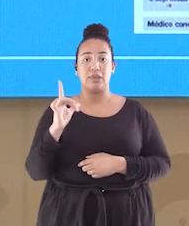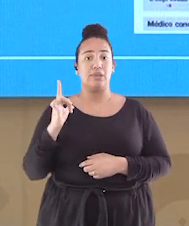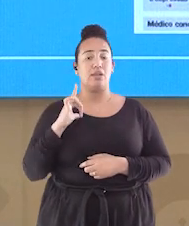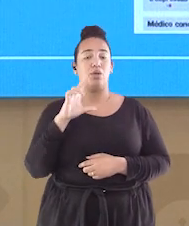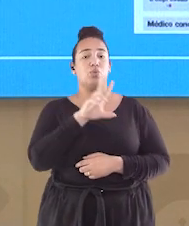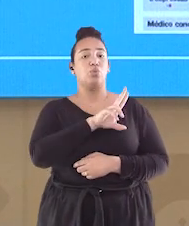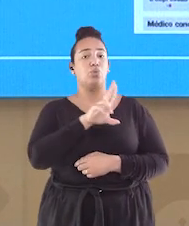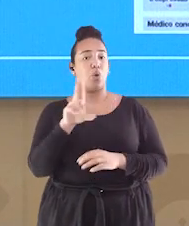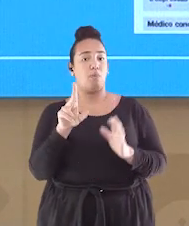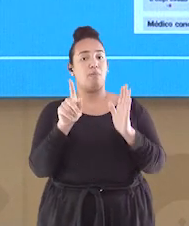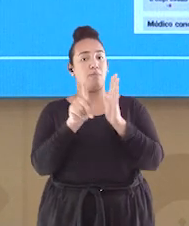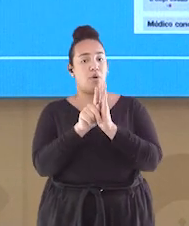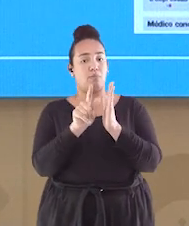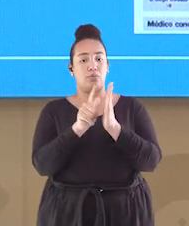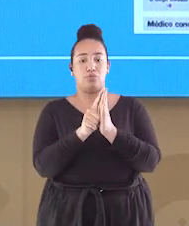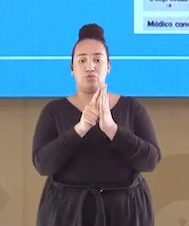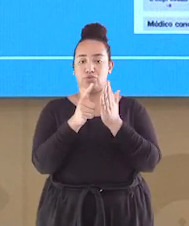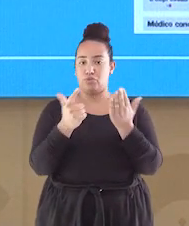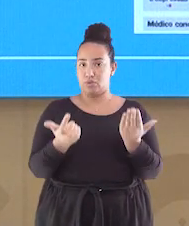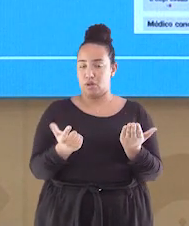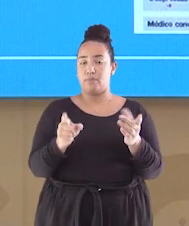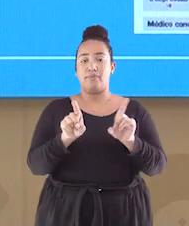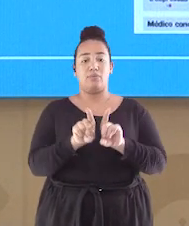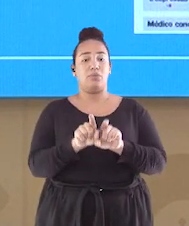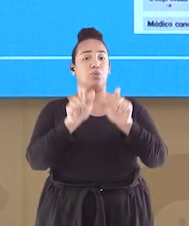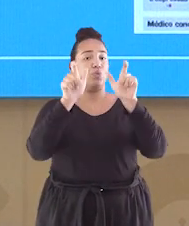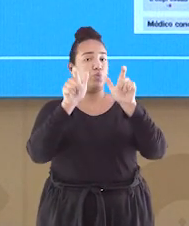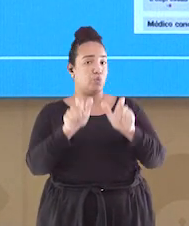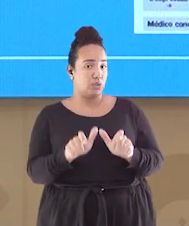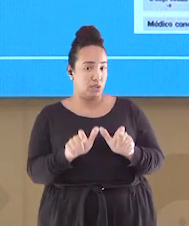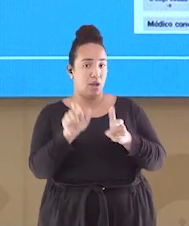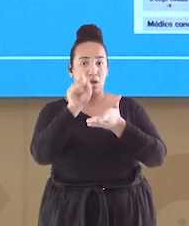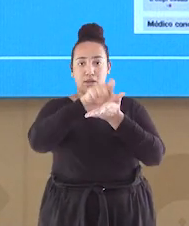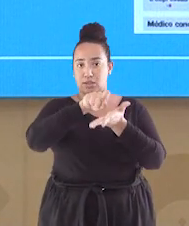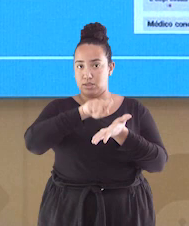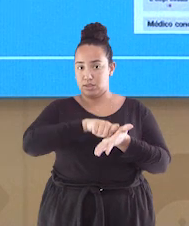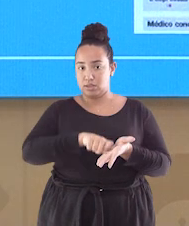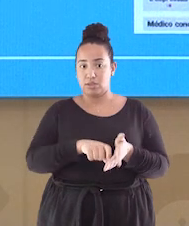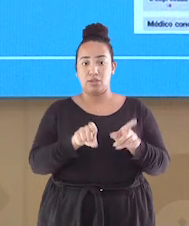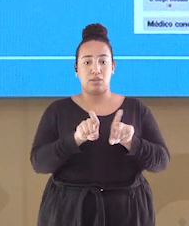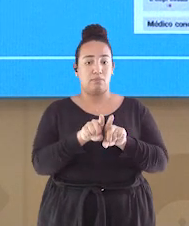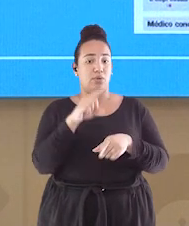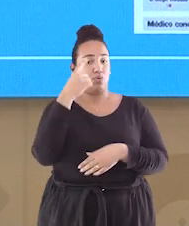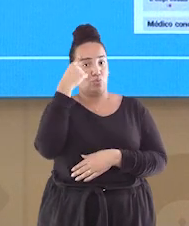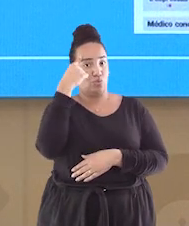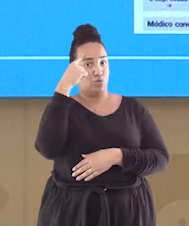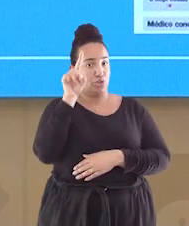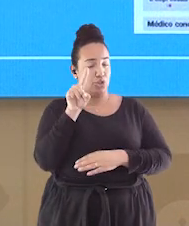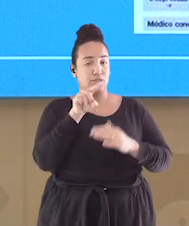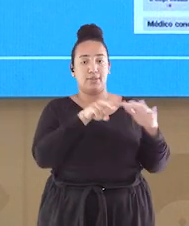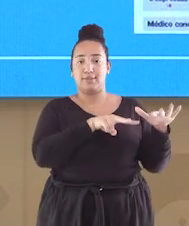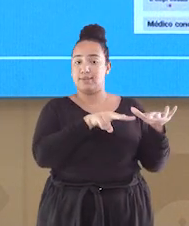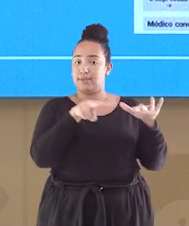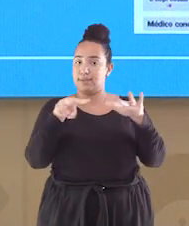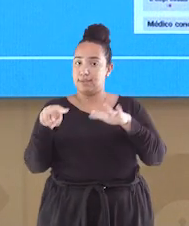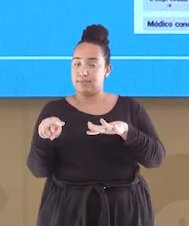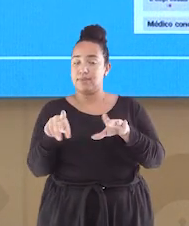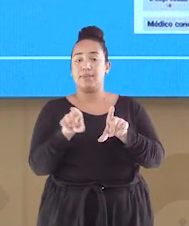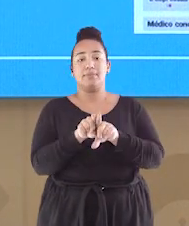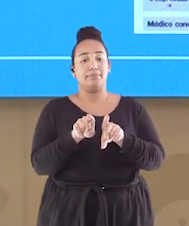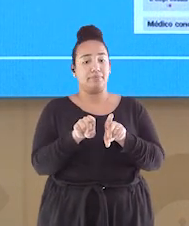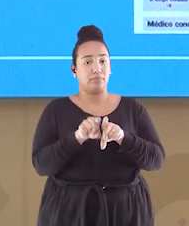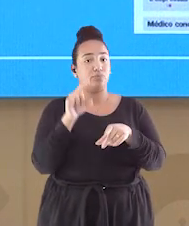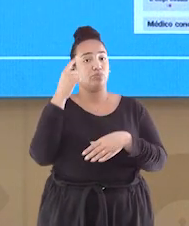nome do jornal, o local que o jornal foi escrito, o dia da semana que o jornal foi escrito, a